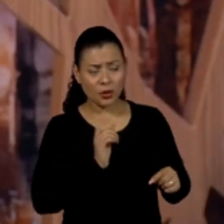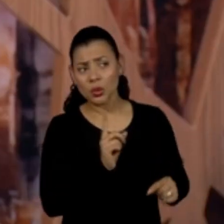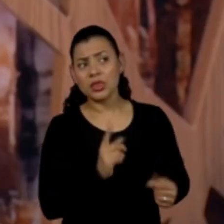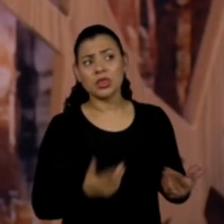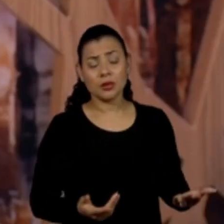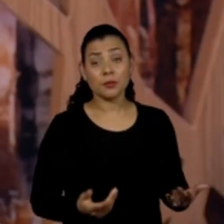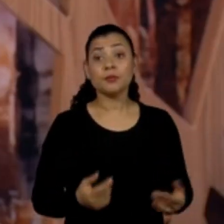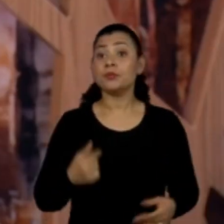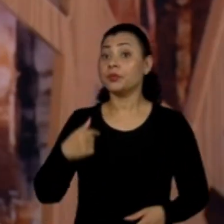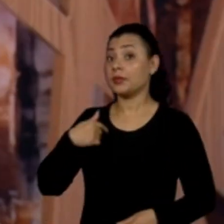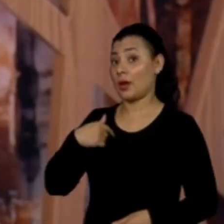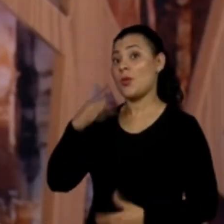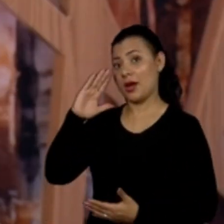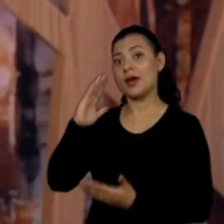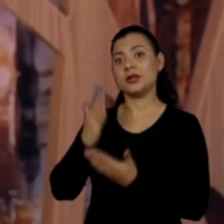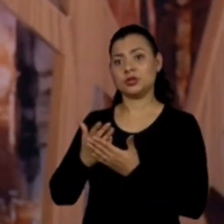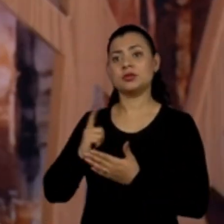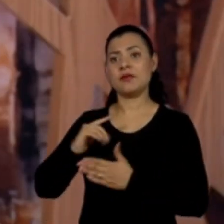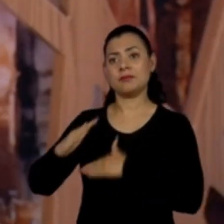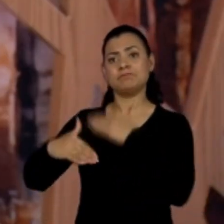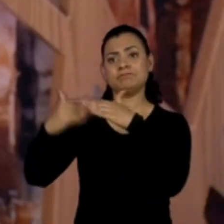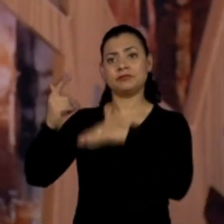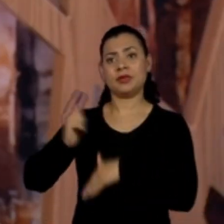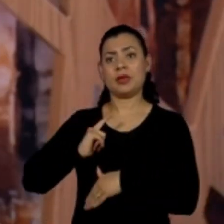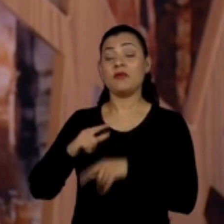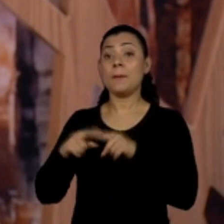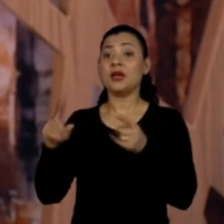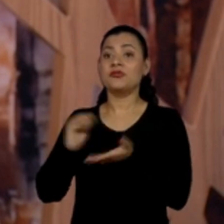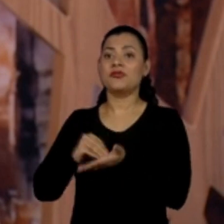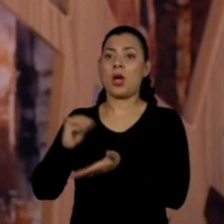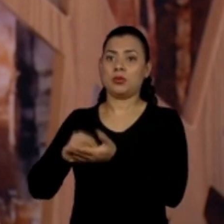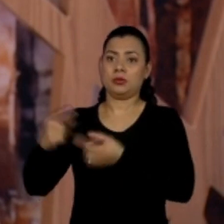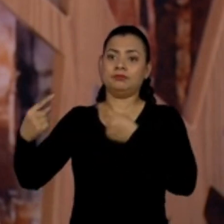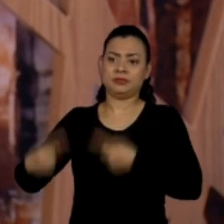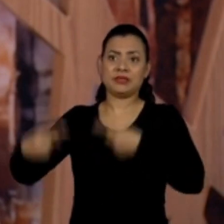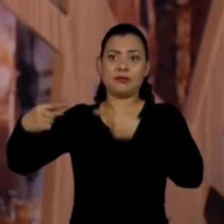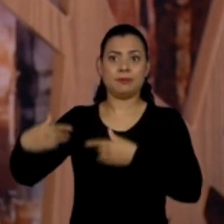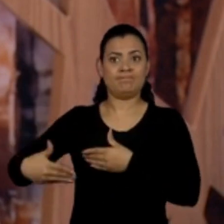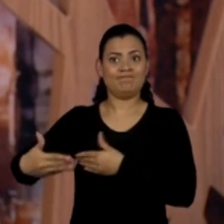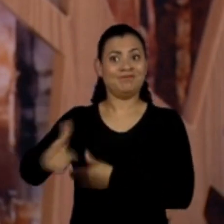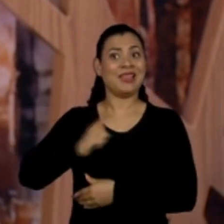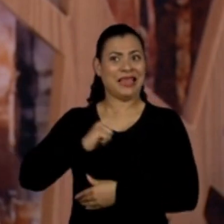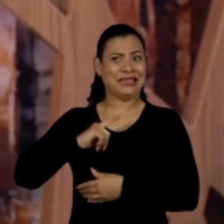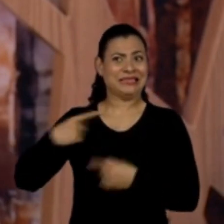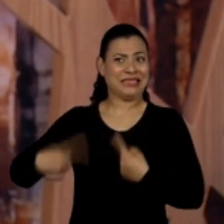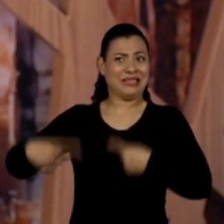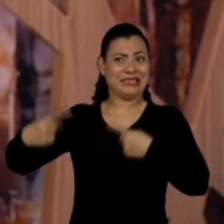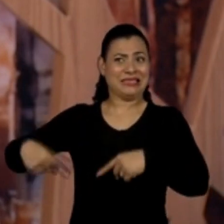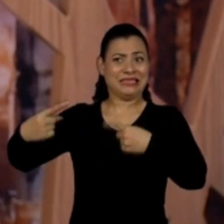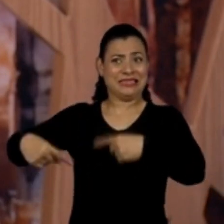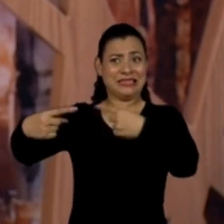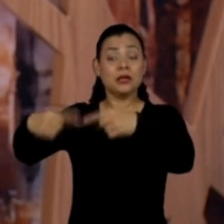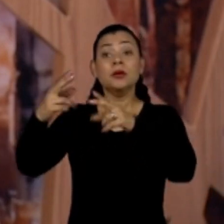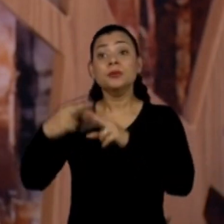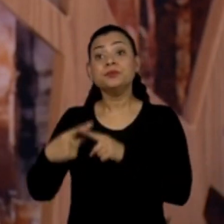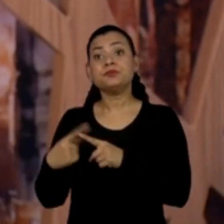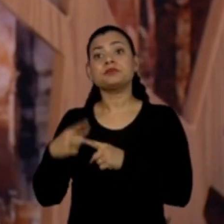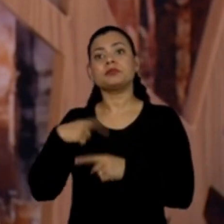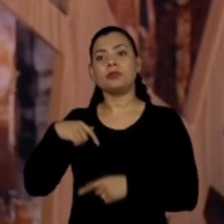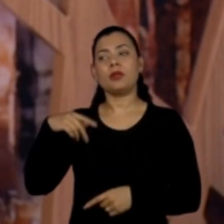acredito, Cris, que a gente avançou, sim, mas ainda há muitos desafios, porque eu acho que ainda tem um olhar bastante